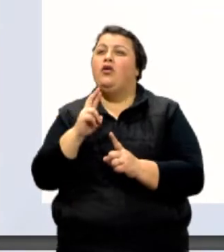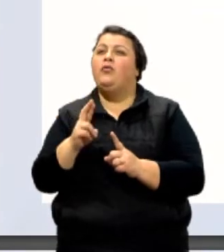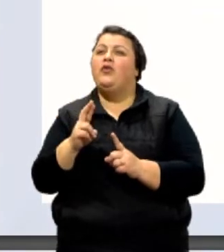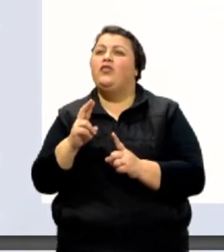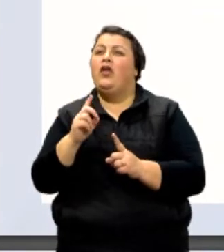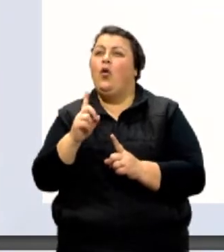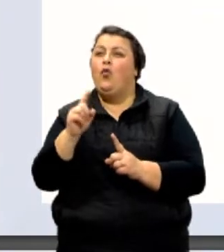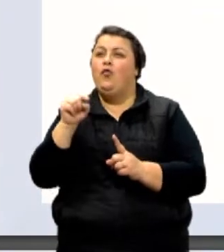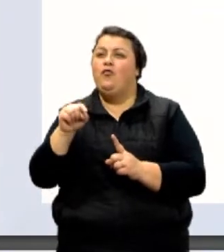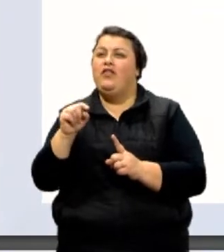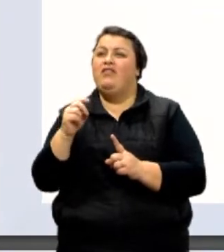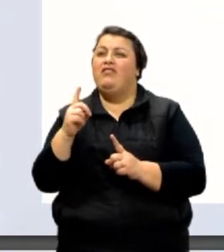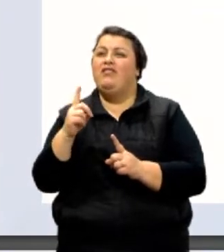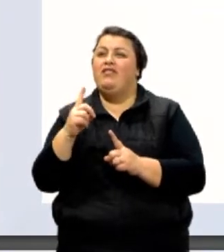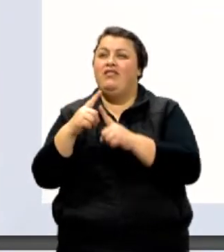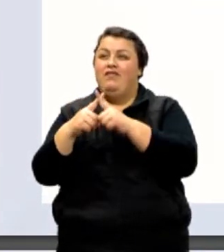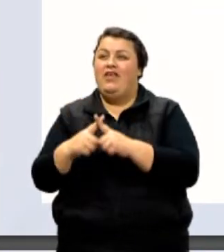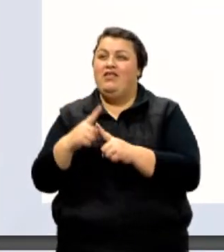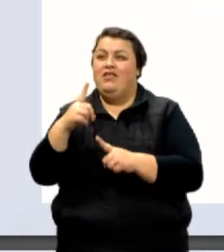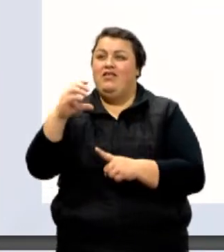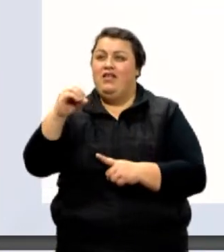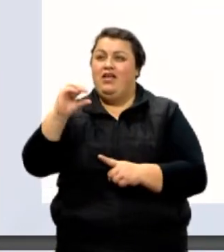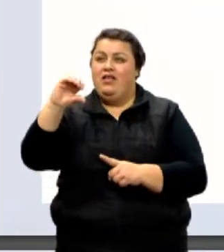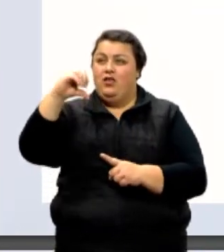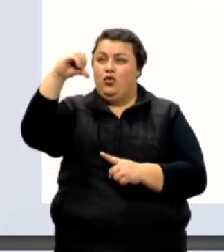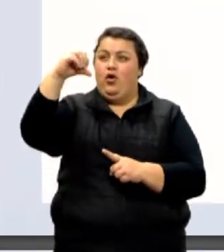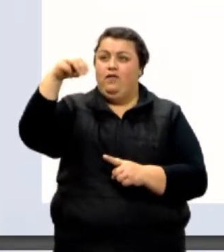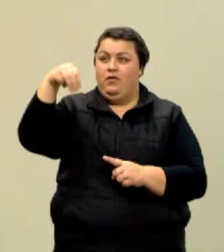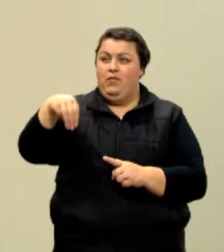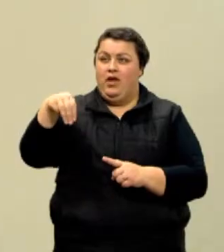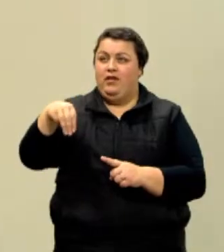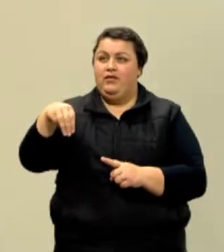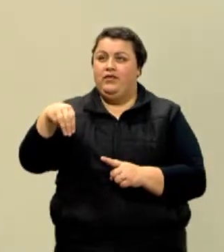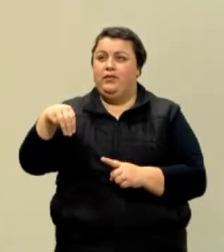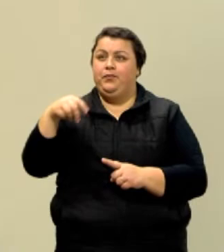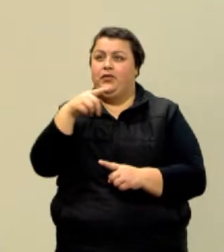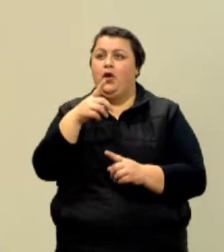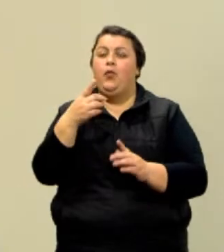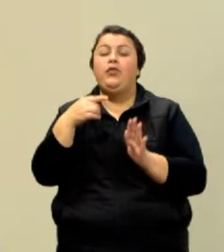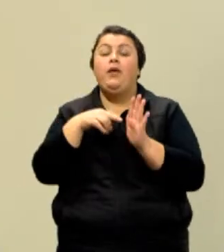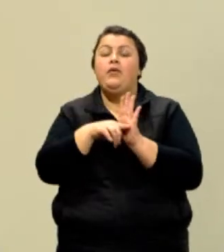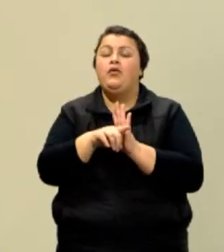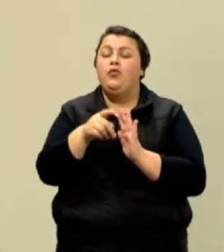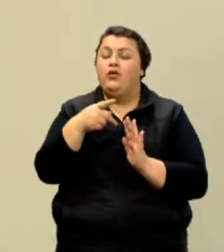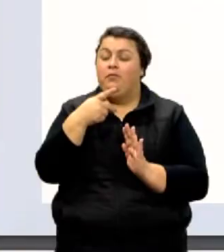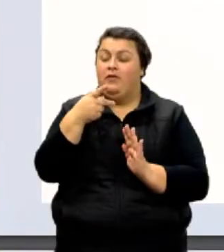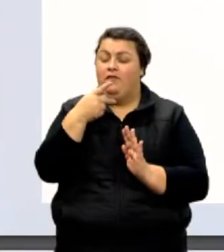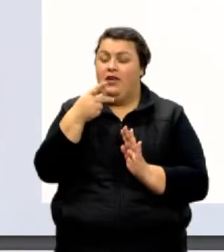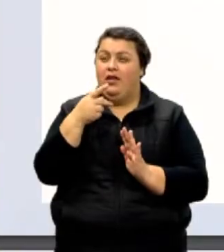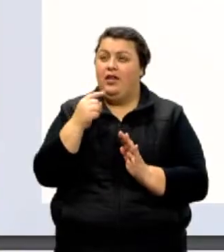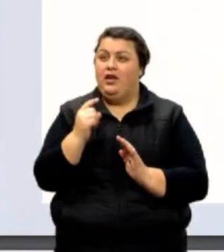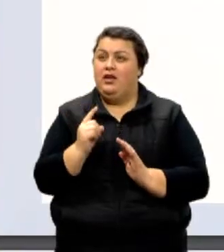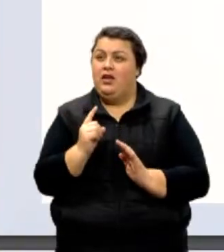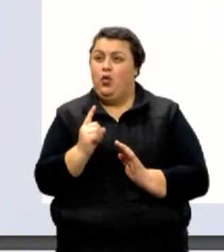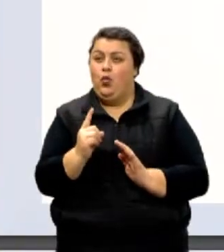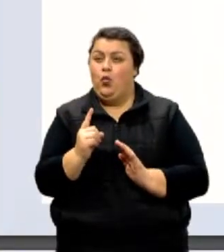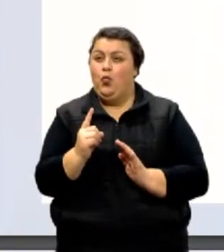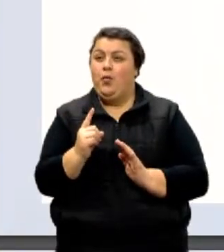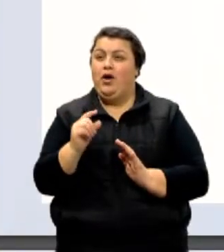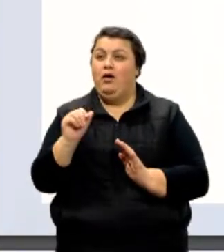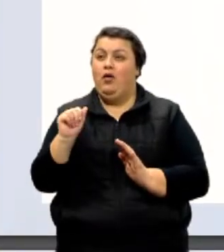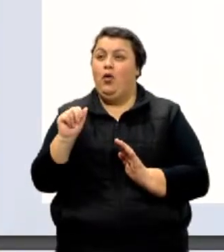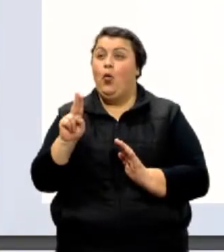metros. Ok? O exercício me diz que uma unidade astronômica é 1,496